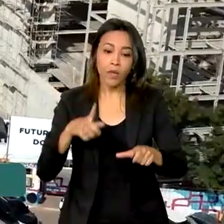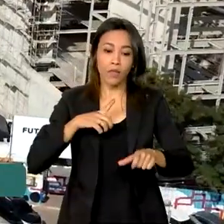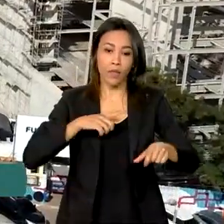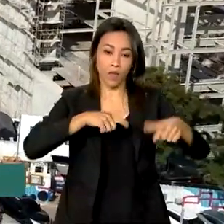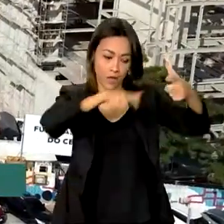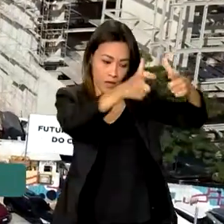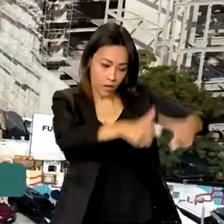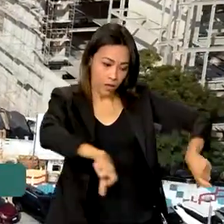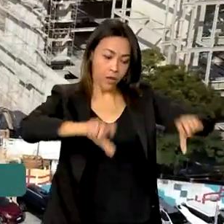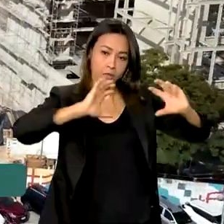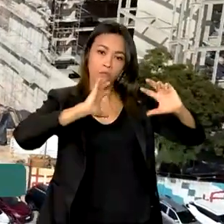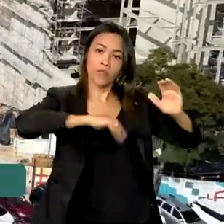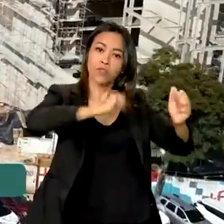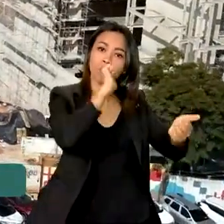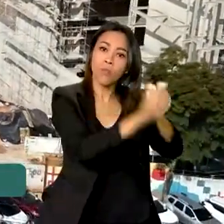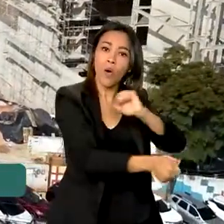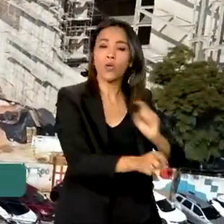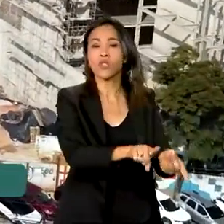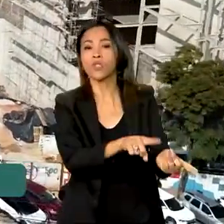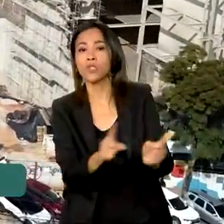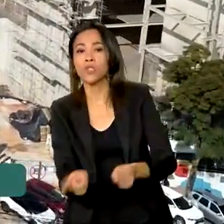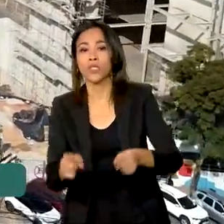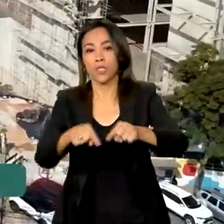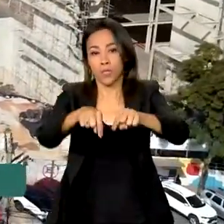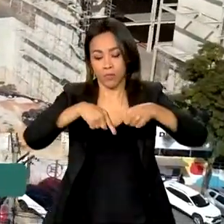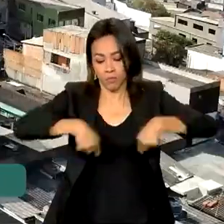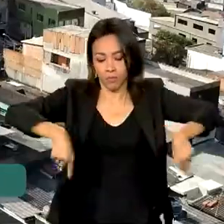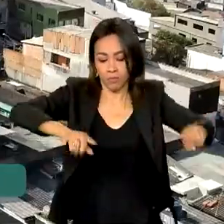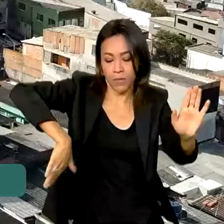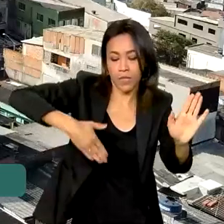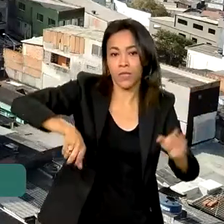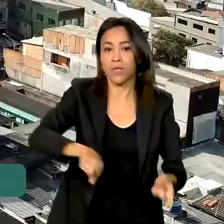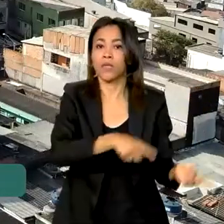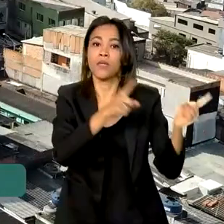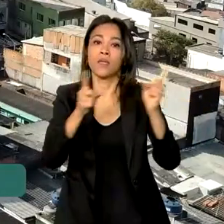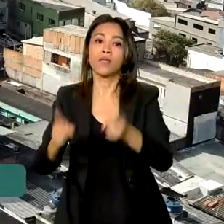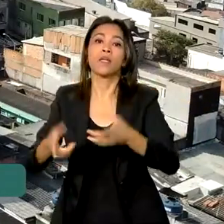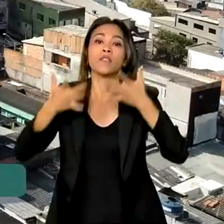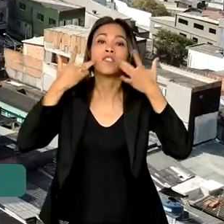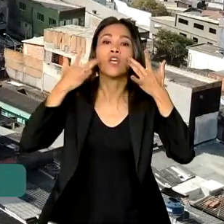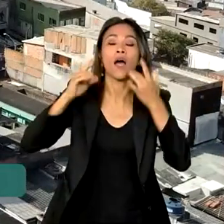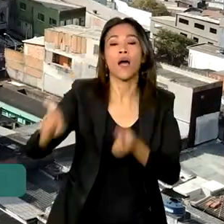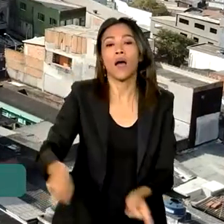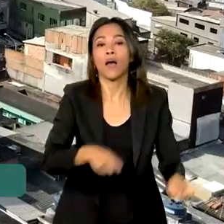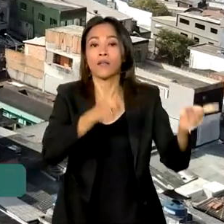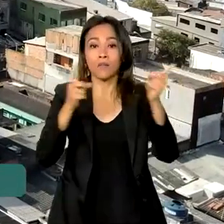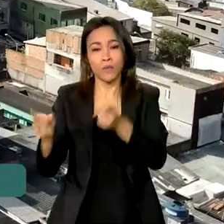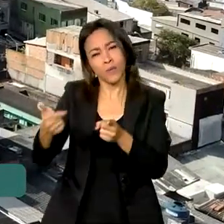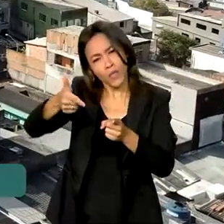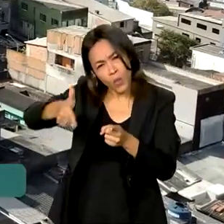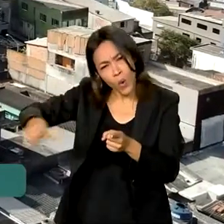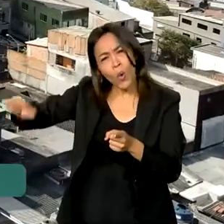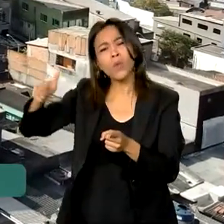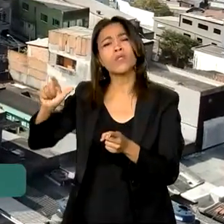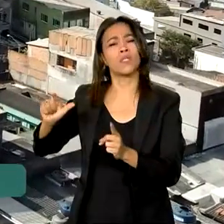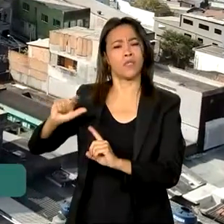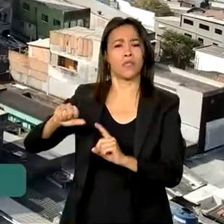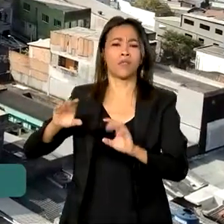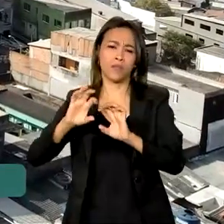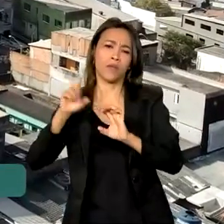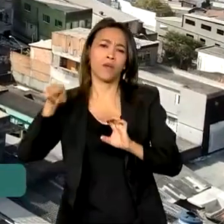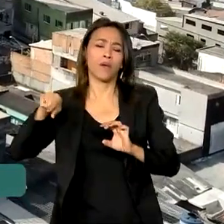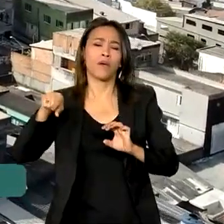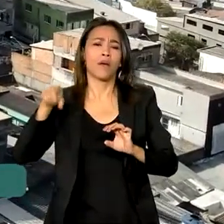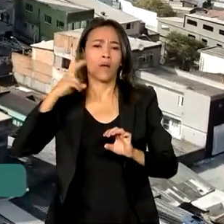poliesportiva, piscina e salas de ginástica, teatro e de oficinas culturais. Os investimentos